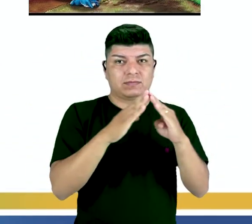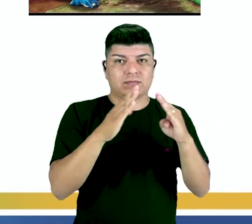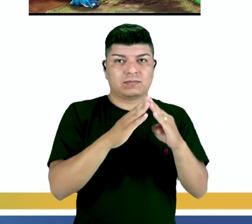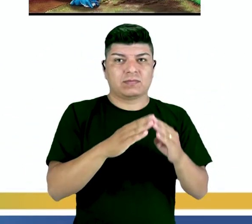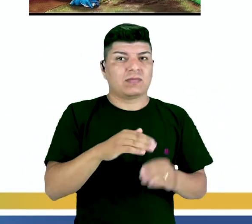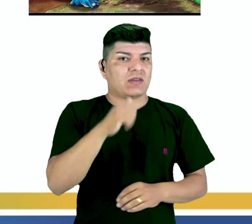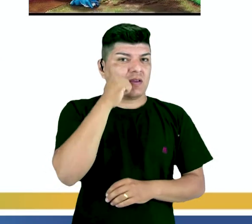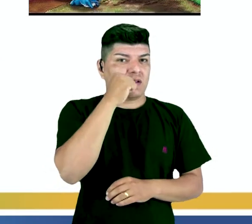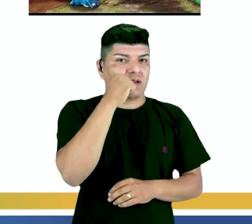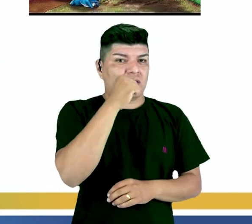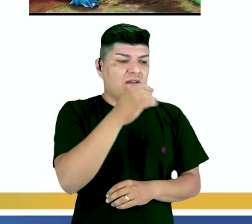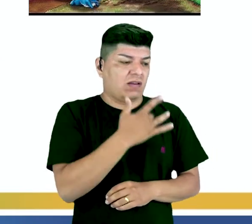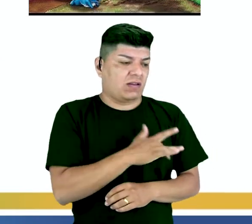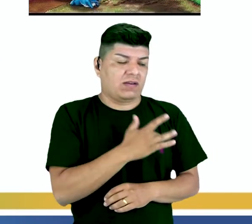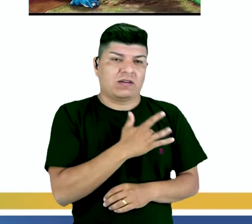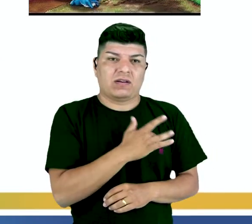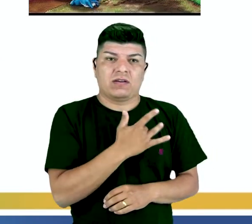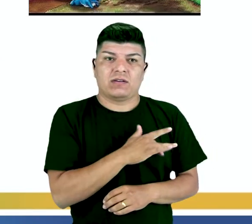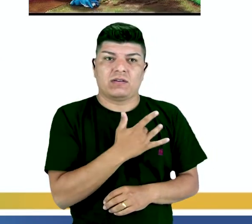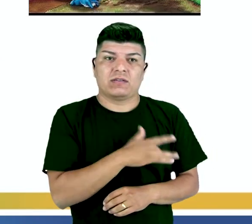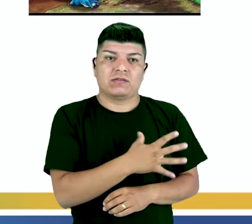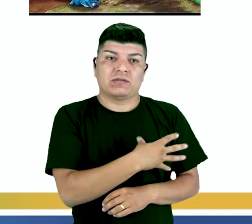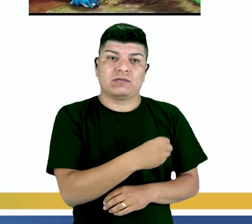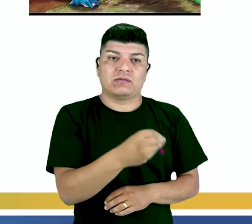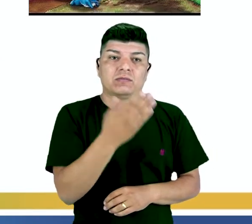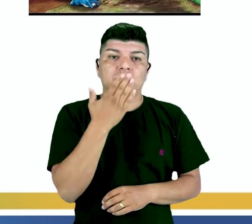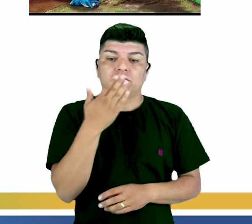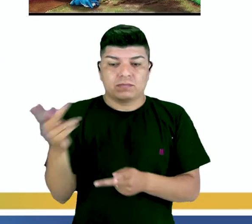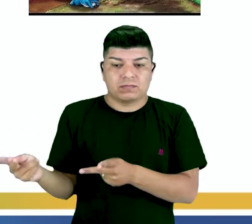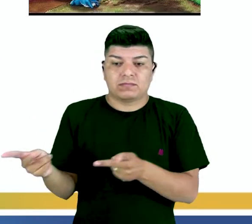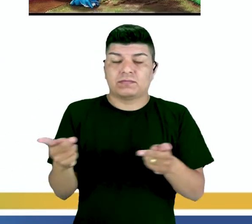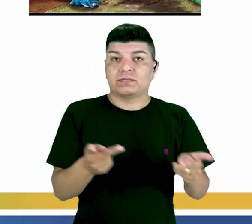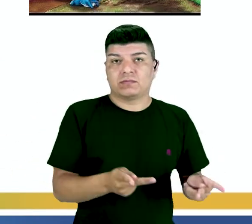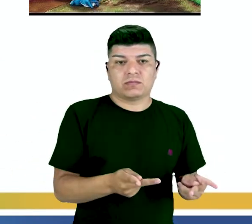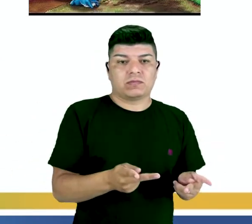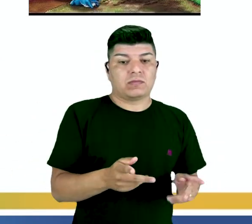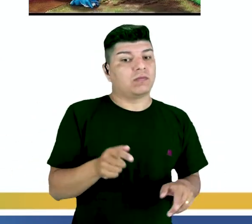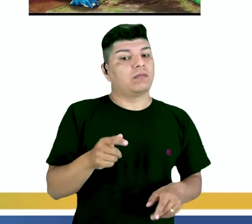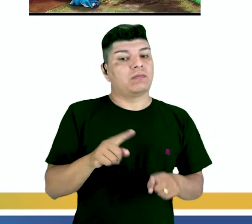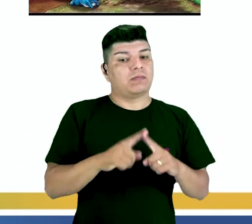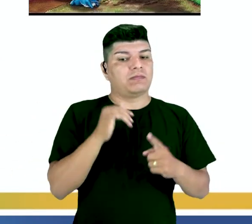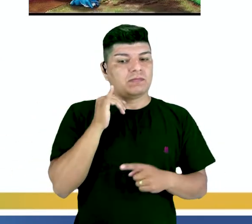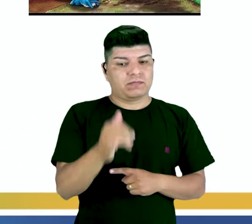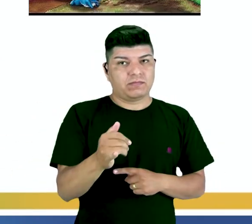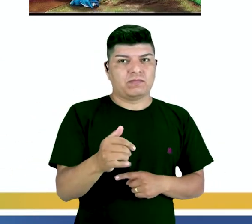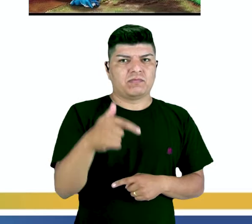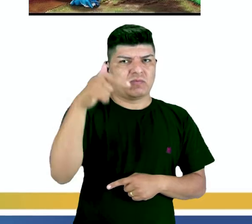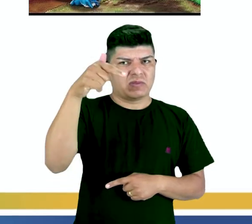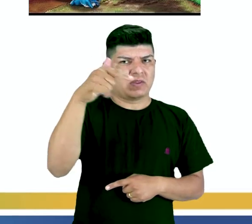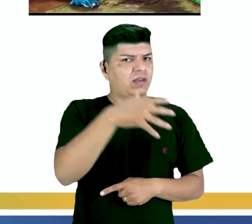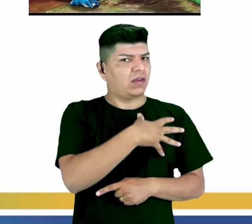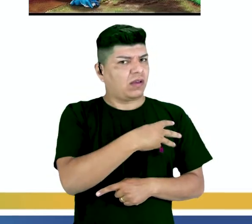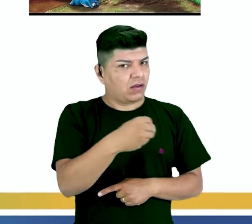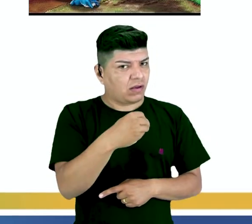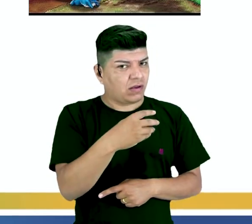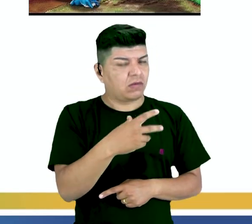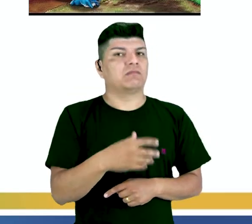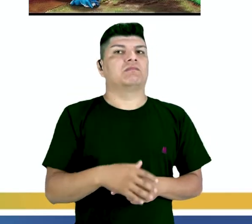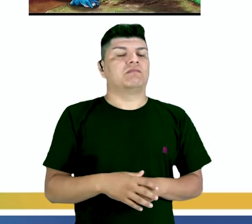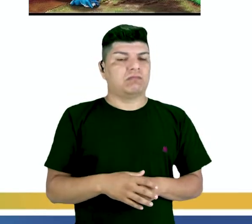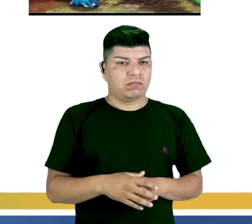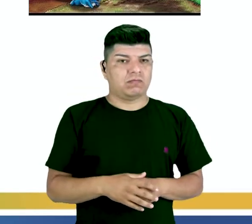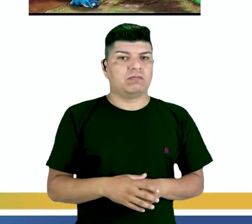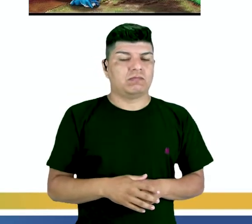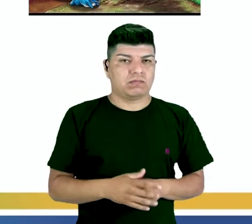ficou com pena dos meninos e mandou-os entrar, mas alertou. Ó, sete meninos? Deus meu!